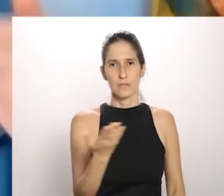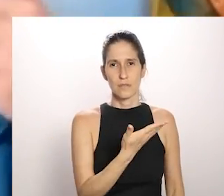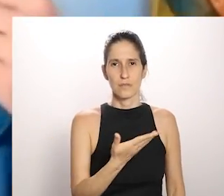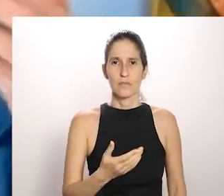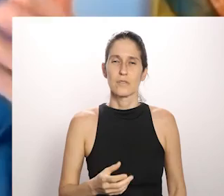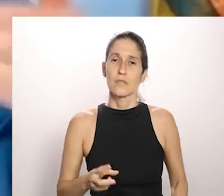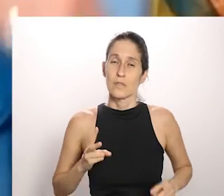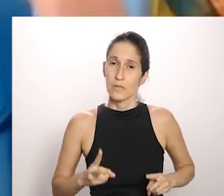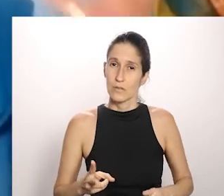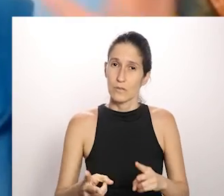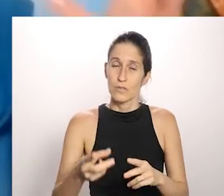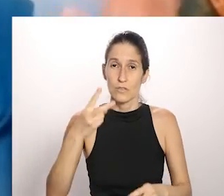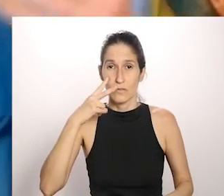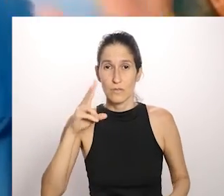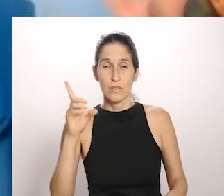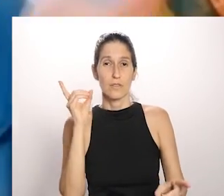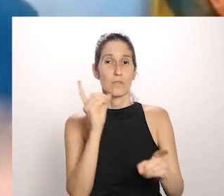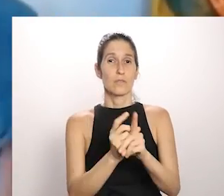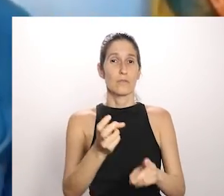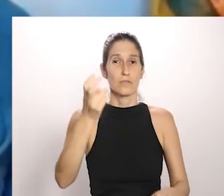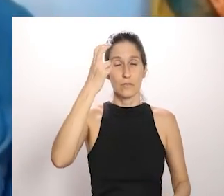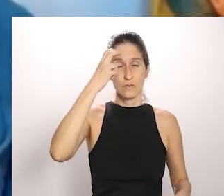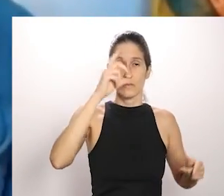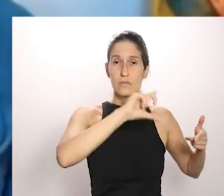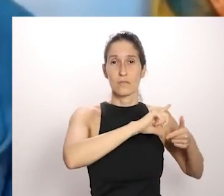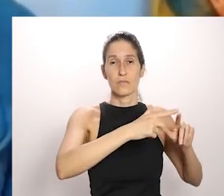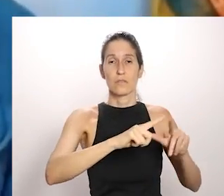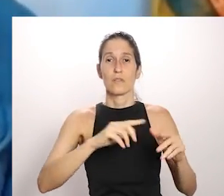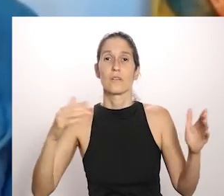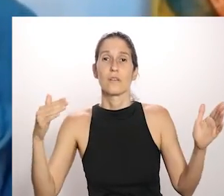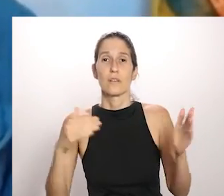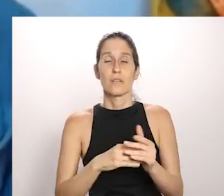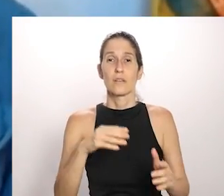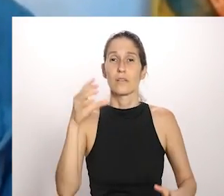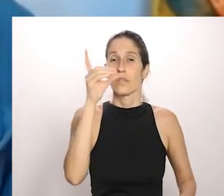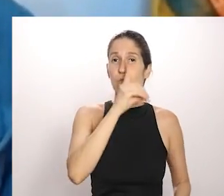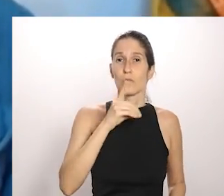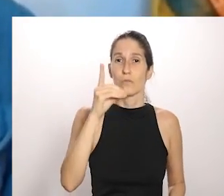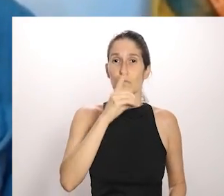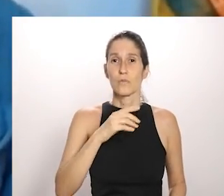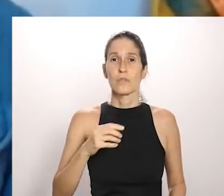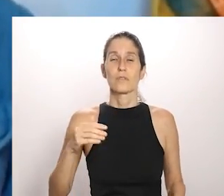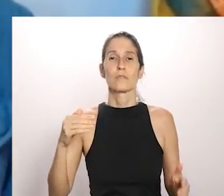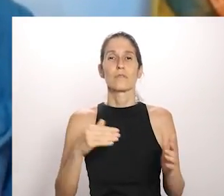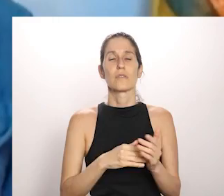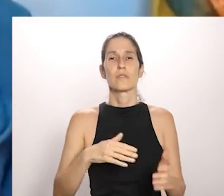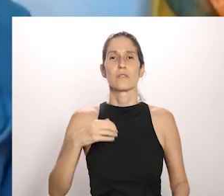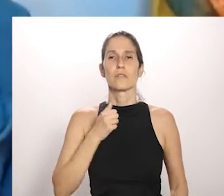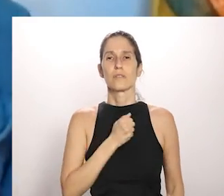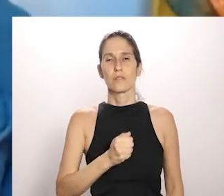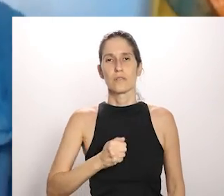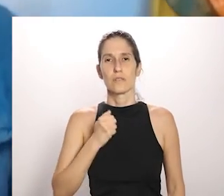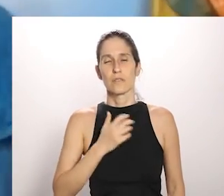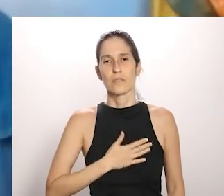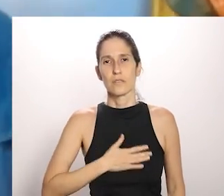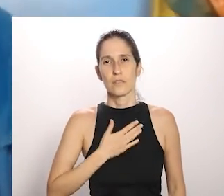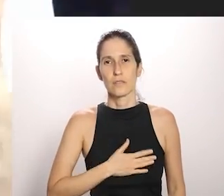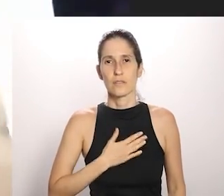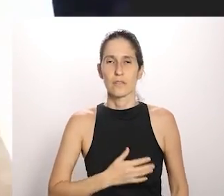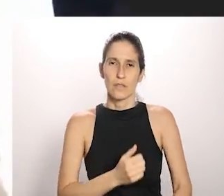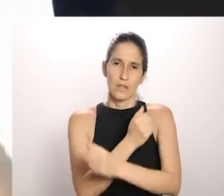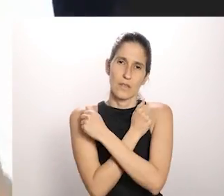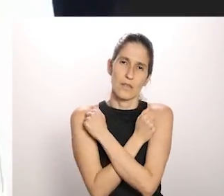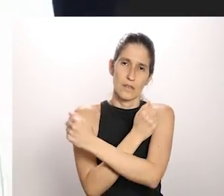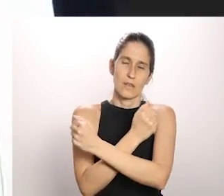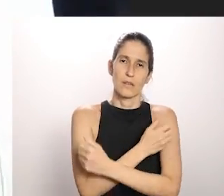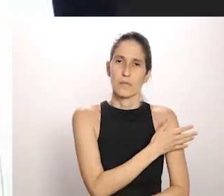e acompanhe continue acompanhando a programação do Encontro que vai até o último final de semana de agosto tá bom valeu demais um abraço um